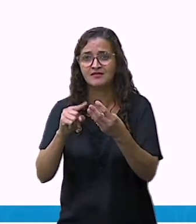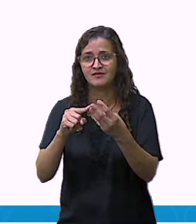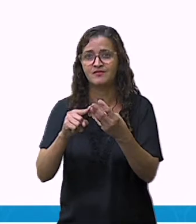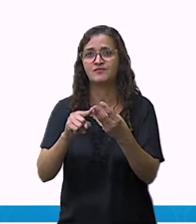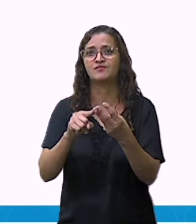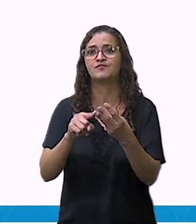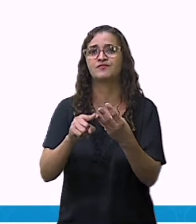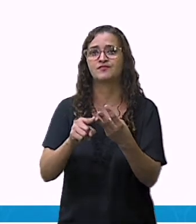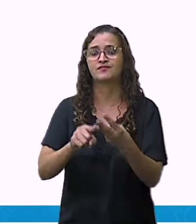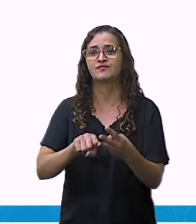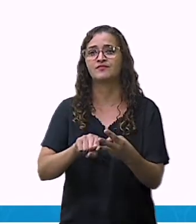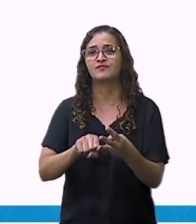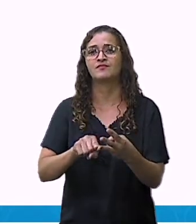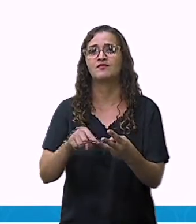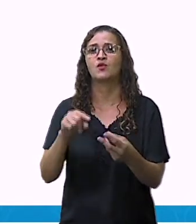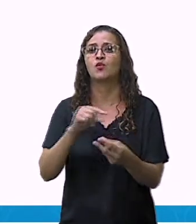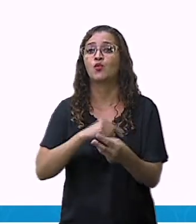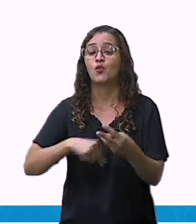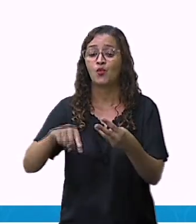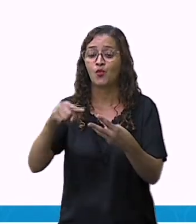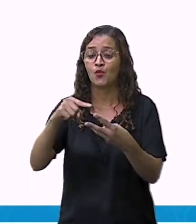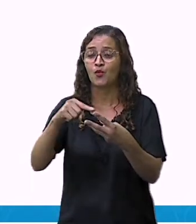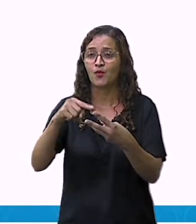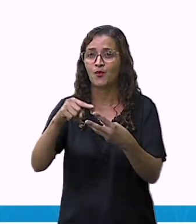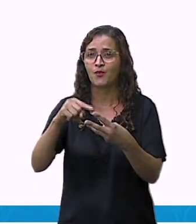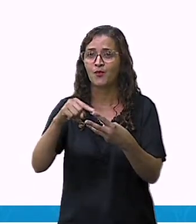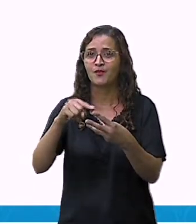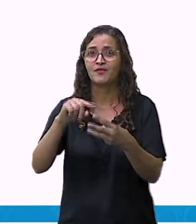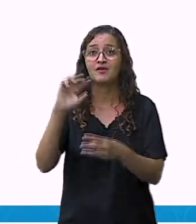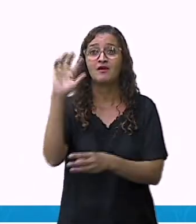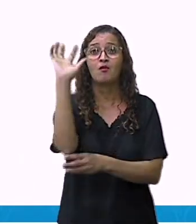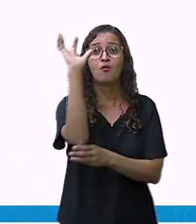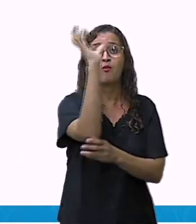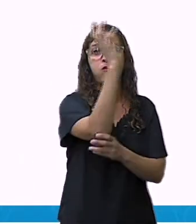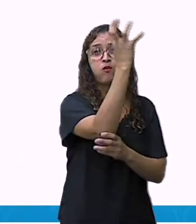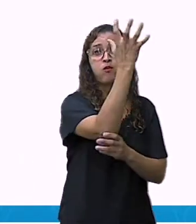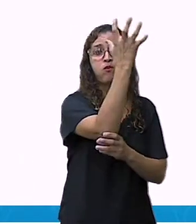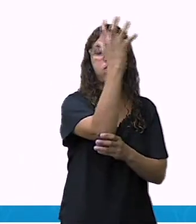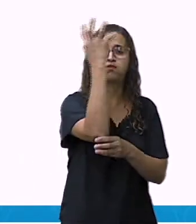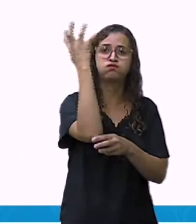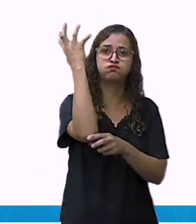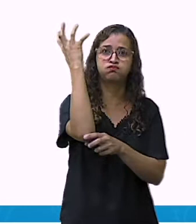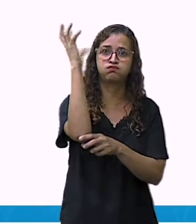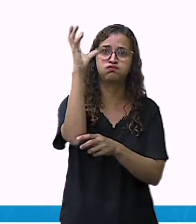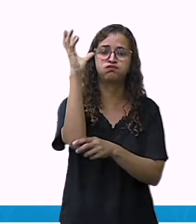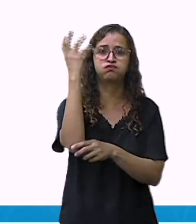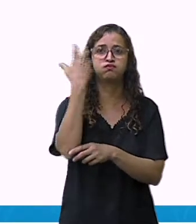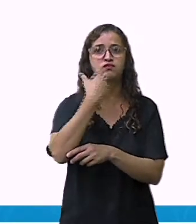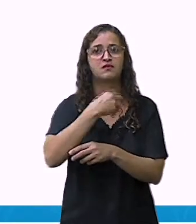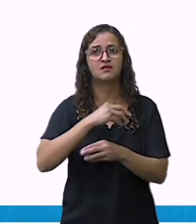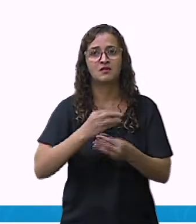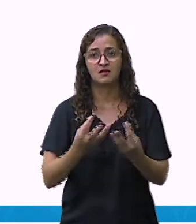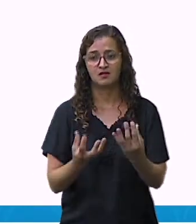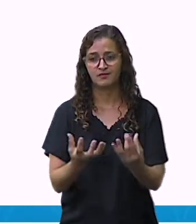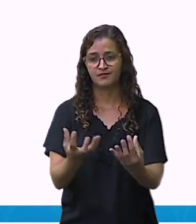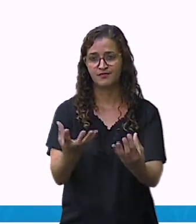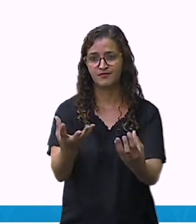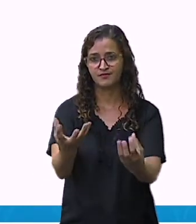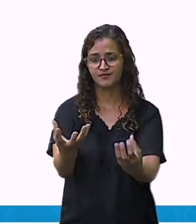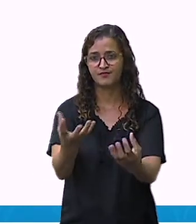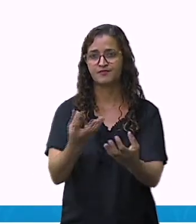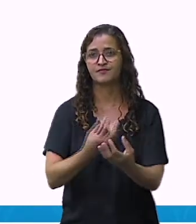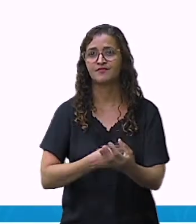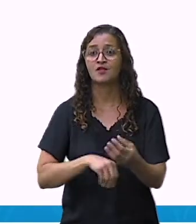produtores, nós temos quem? As plantas, as plantas, as algas, que